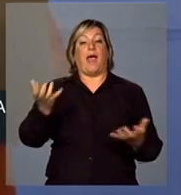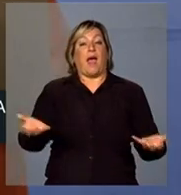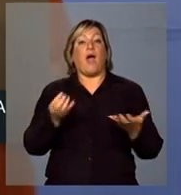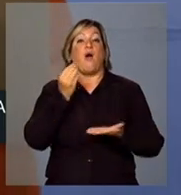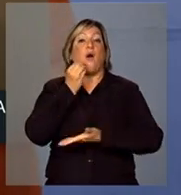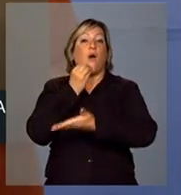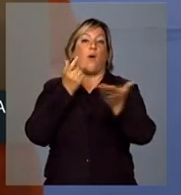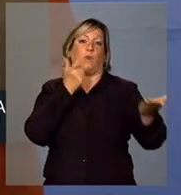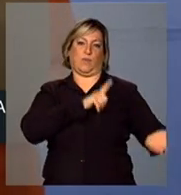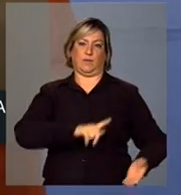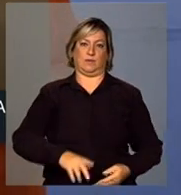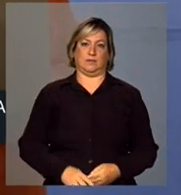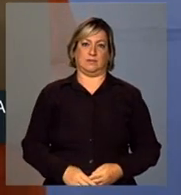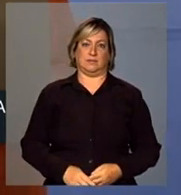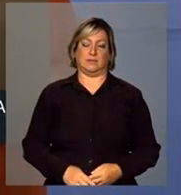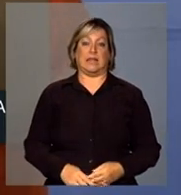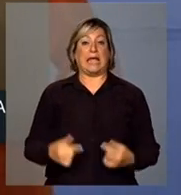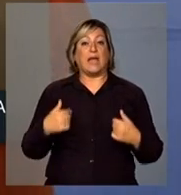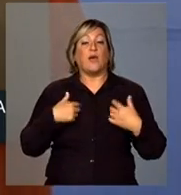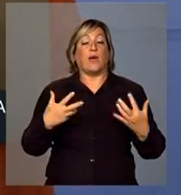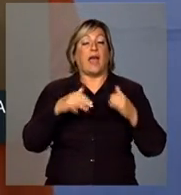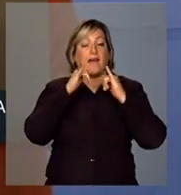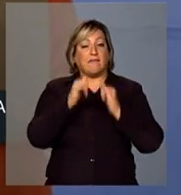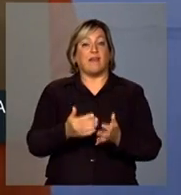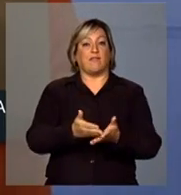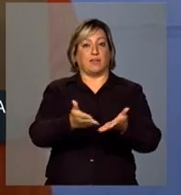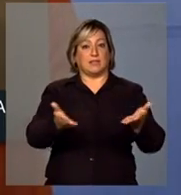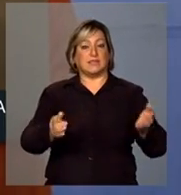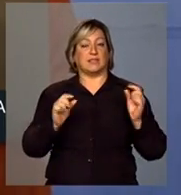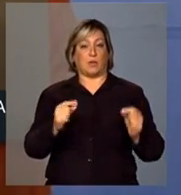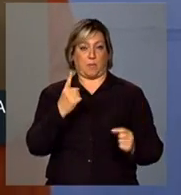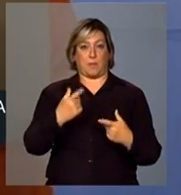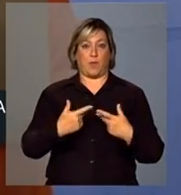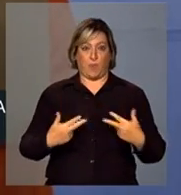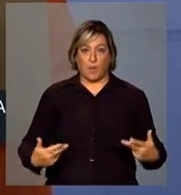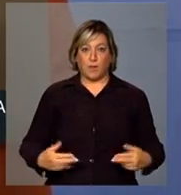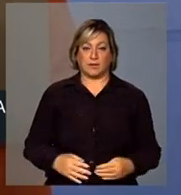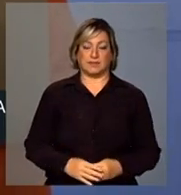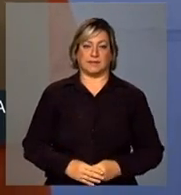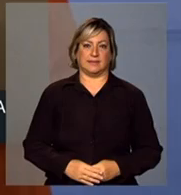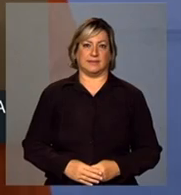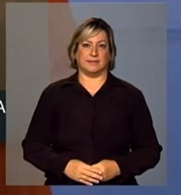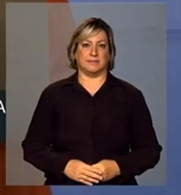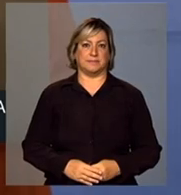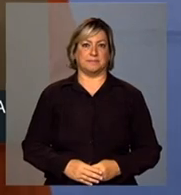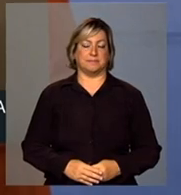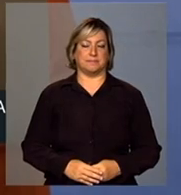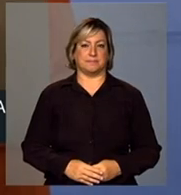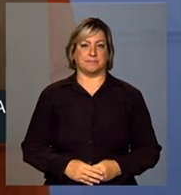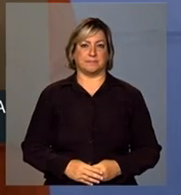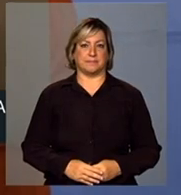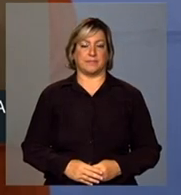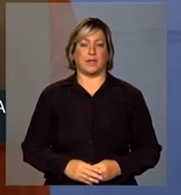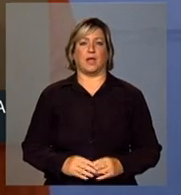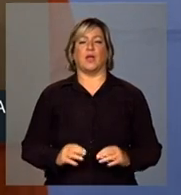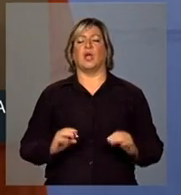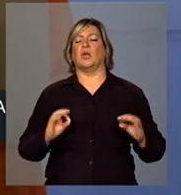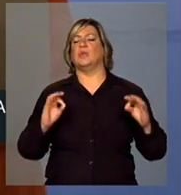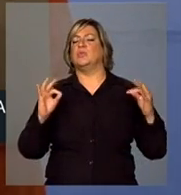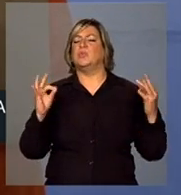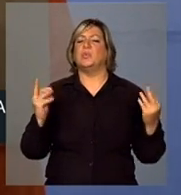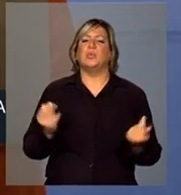E aí eu quero dizer para vocês uma coisa, todos esses